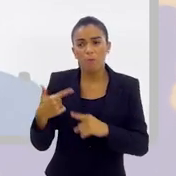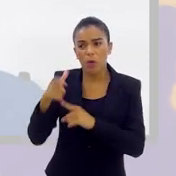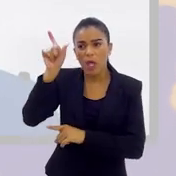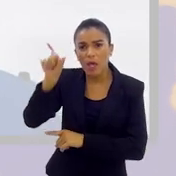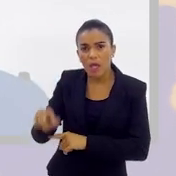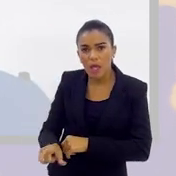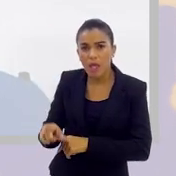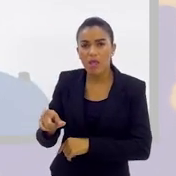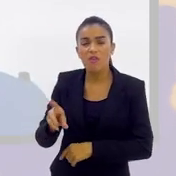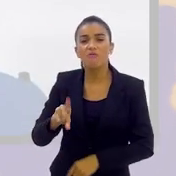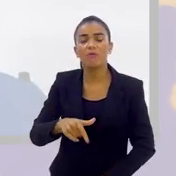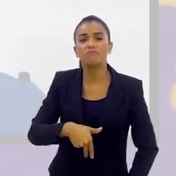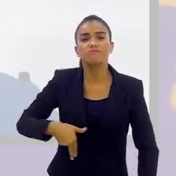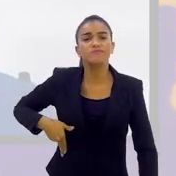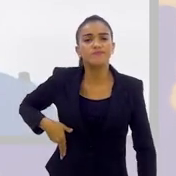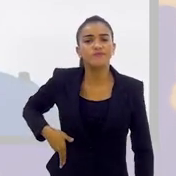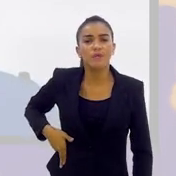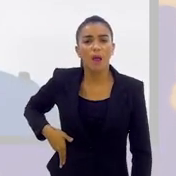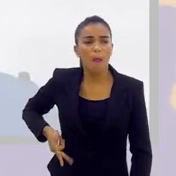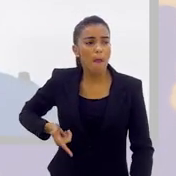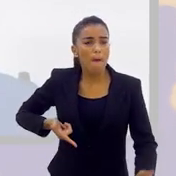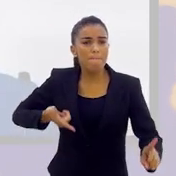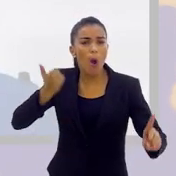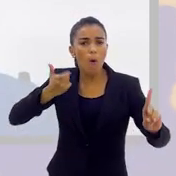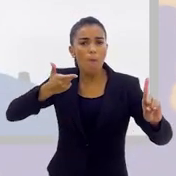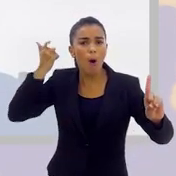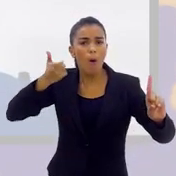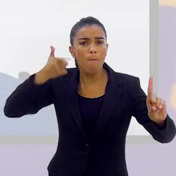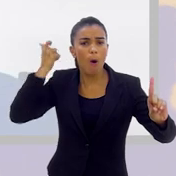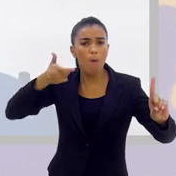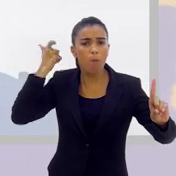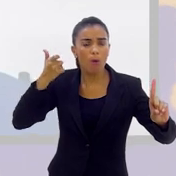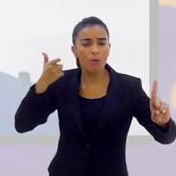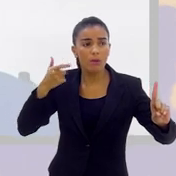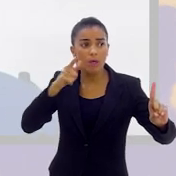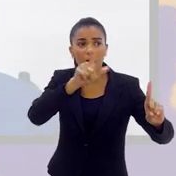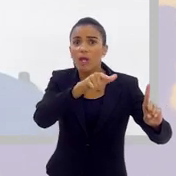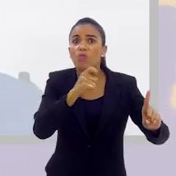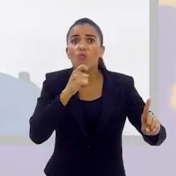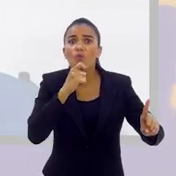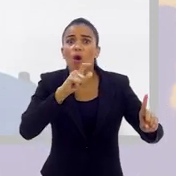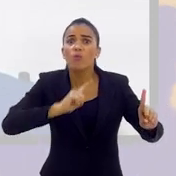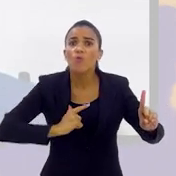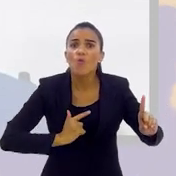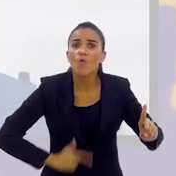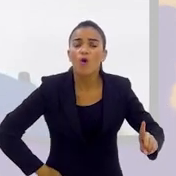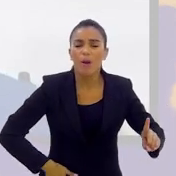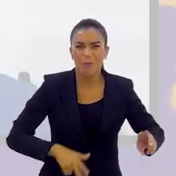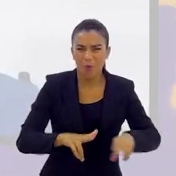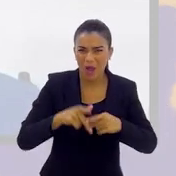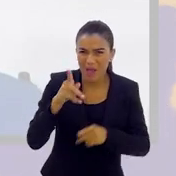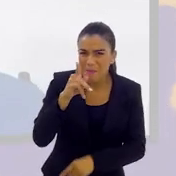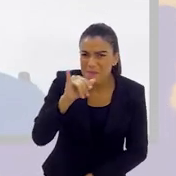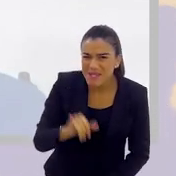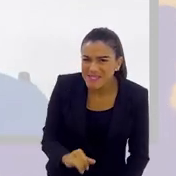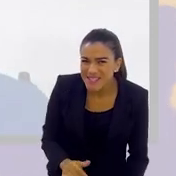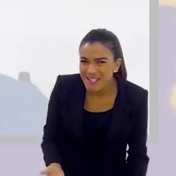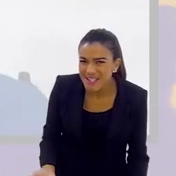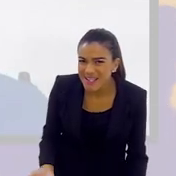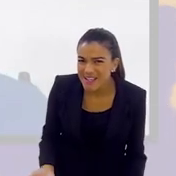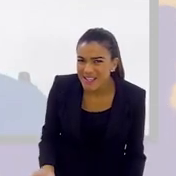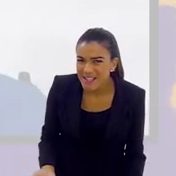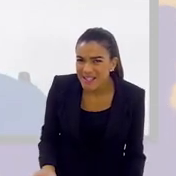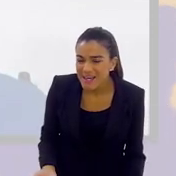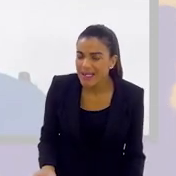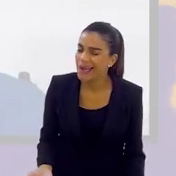Porque o cara vai com a arma e atira num cara que está desarmado por causa de uma pizza, dar oito